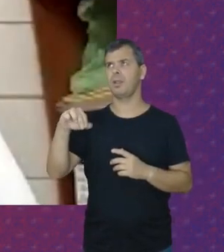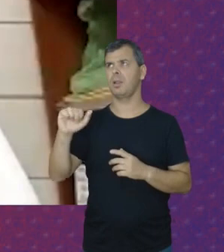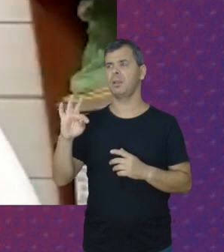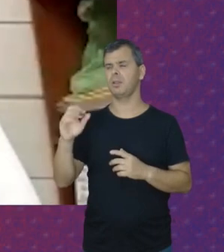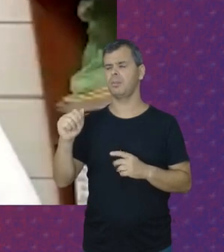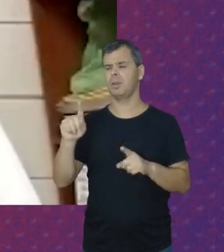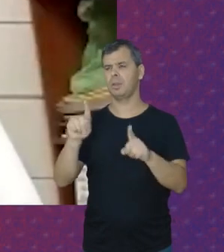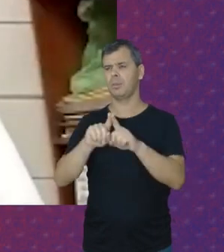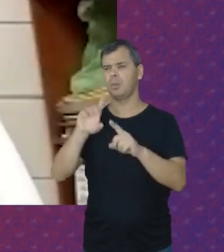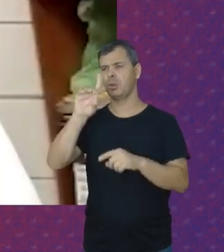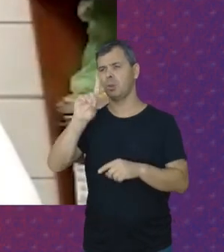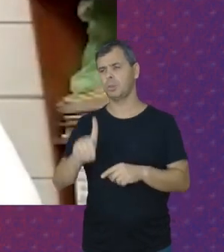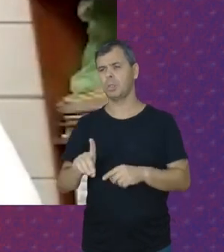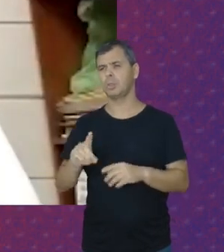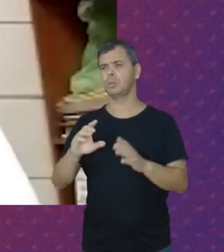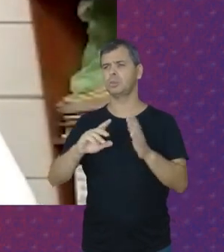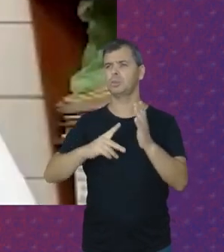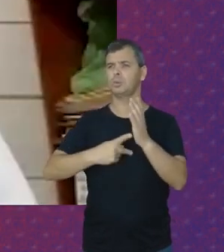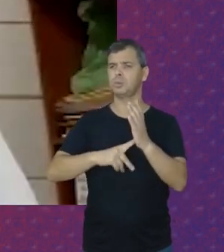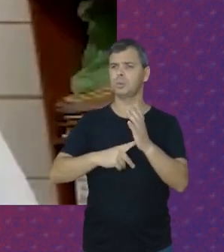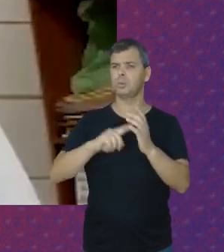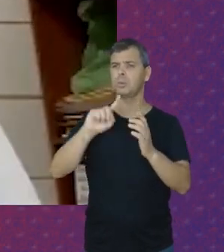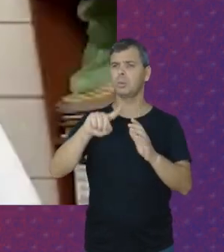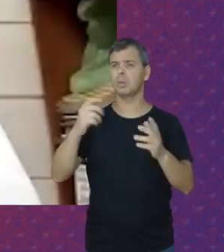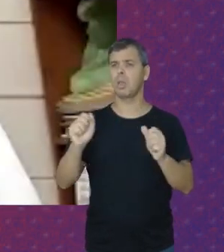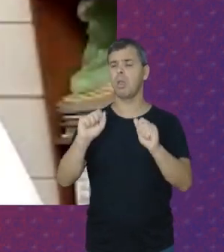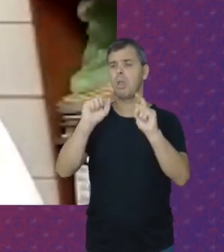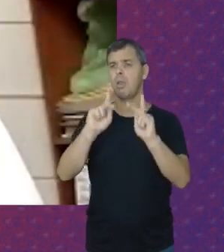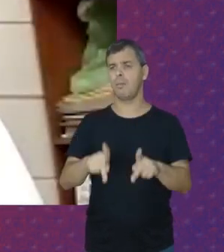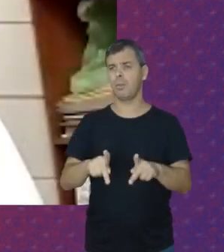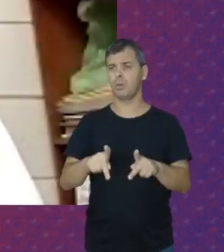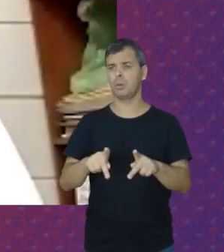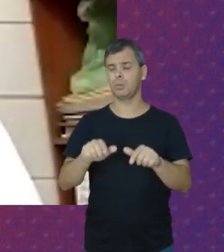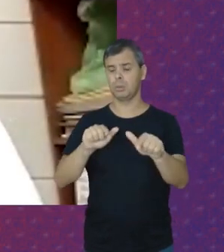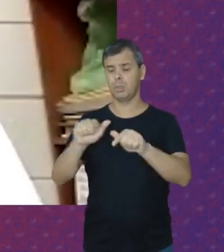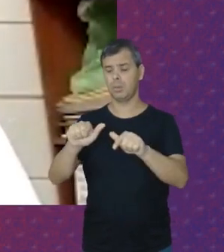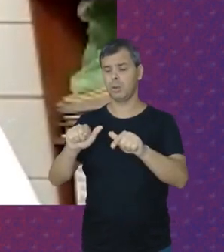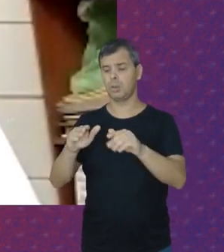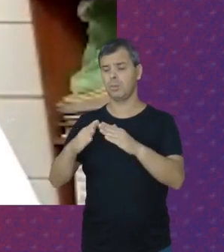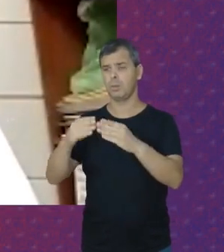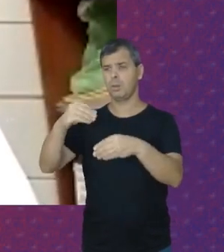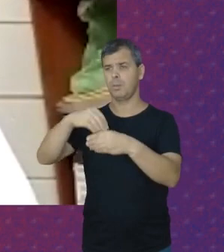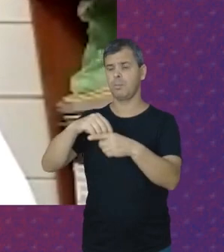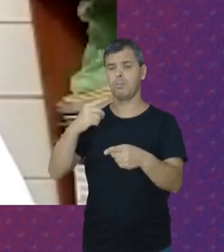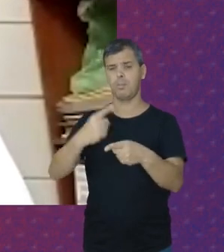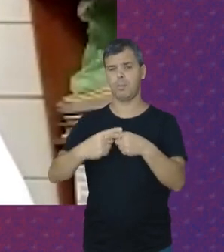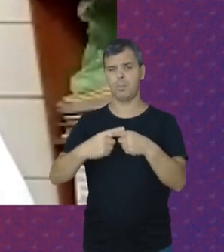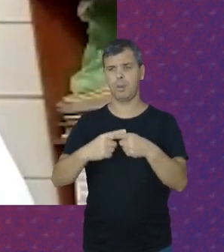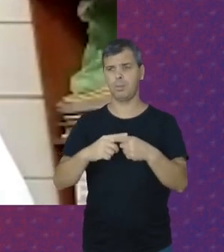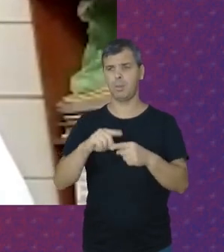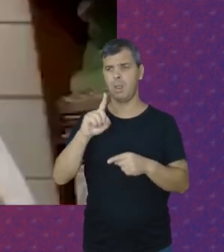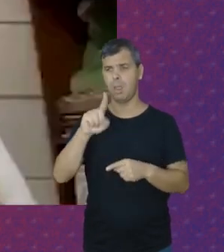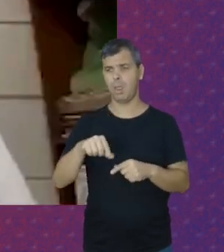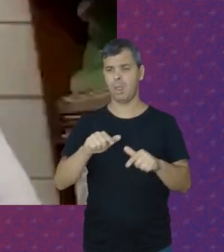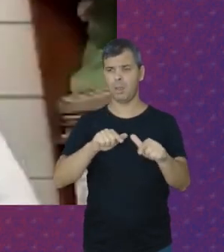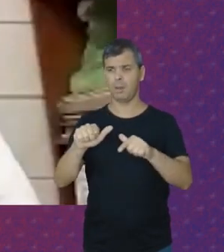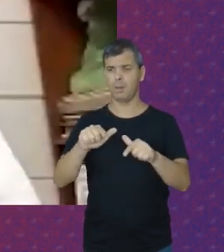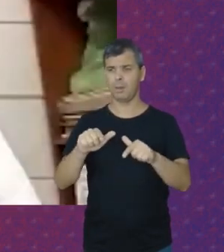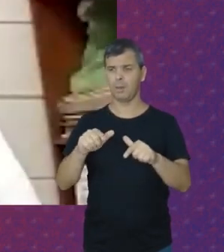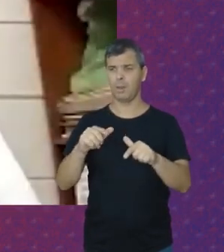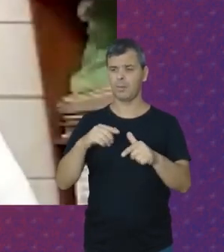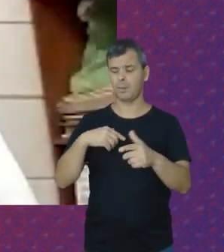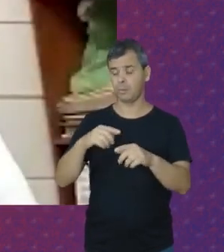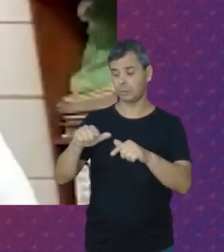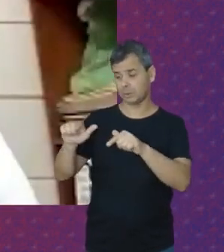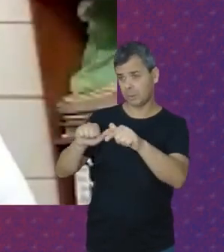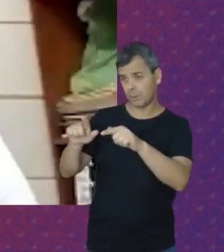dirigentes Dos sindicatos Que é a questão Da aposentadoria Da trabalhadora Da Doméstica Porque É um trabalho Que tem Muita rotatividade